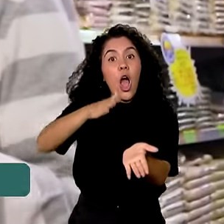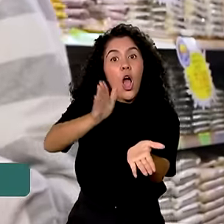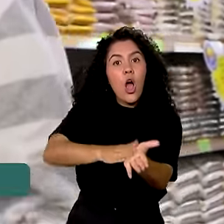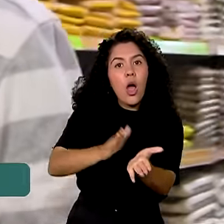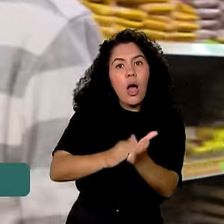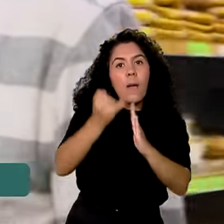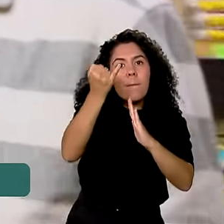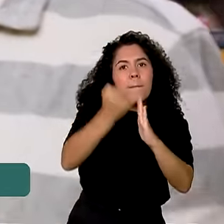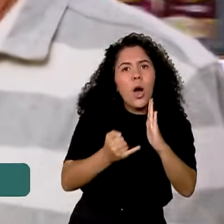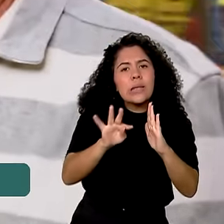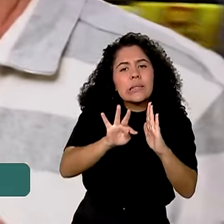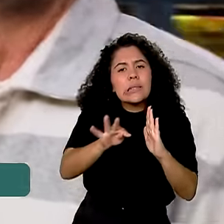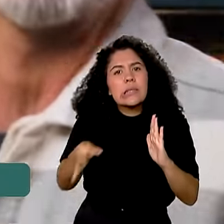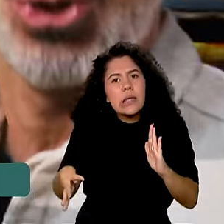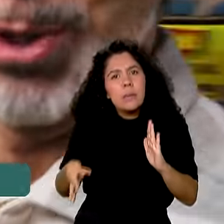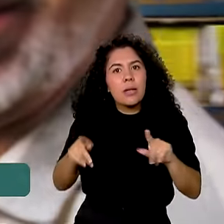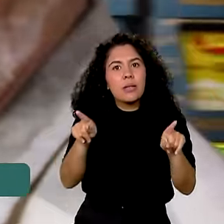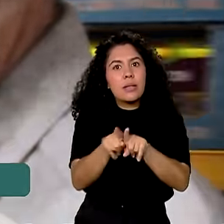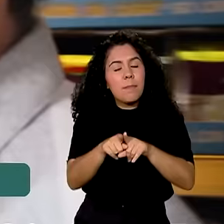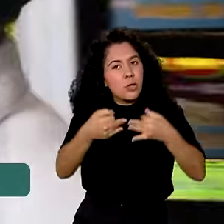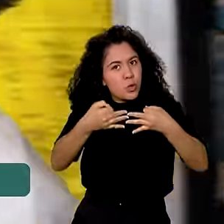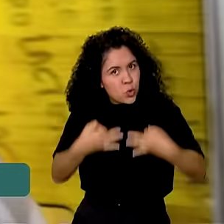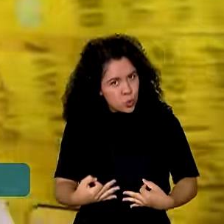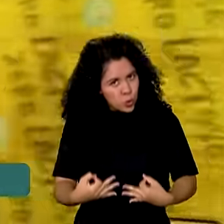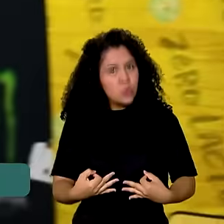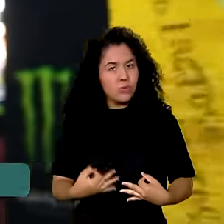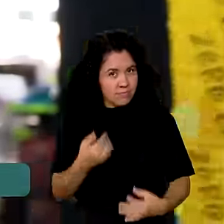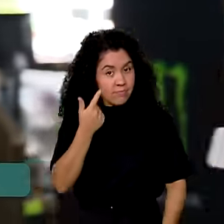impostos mais simples e mais justa.